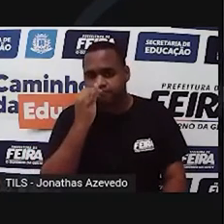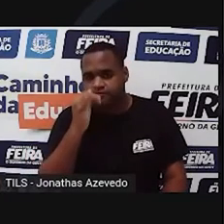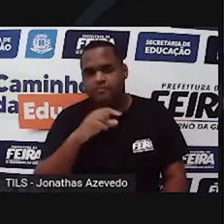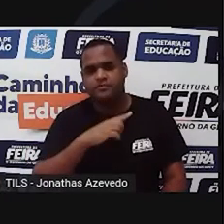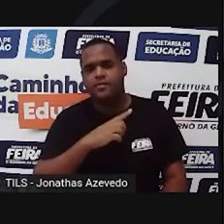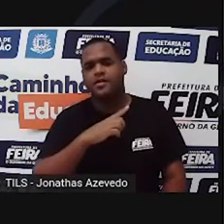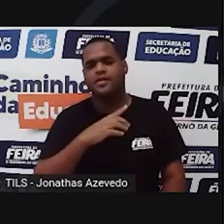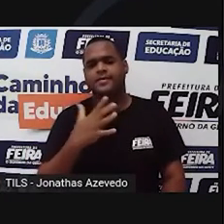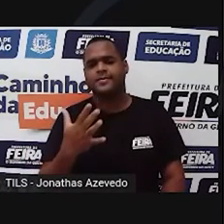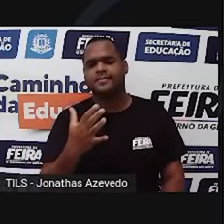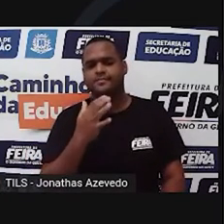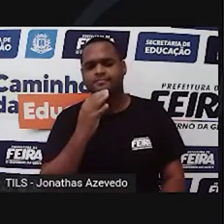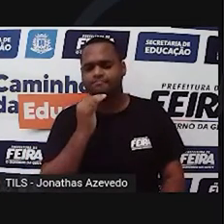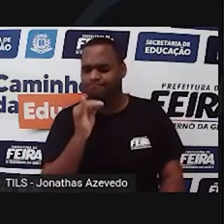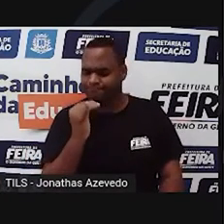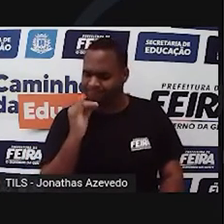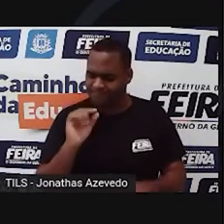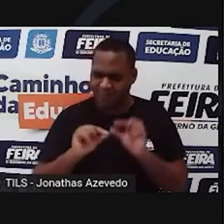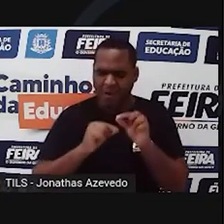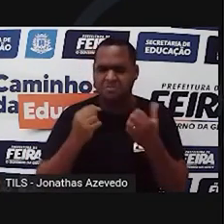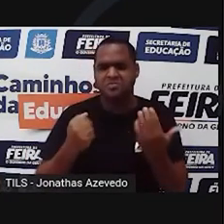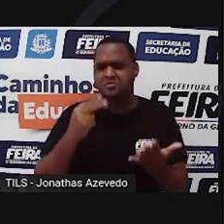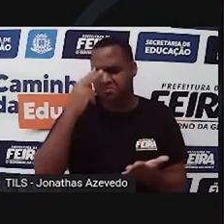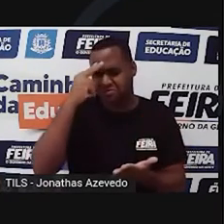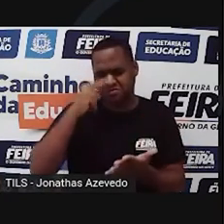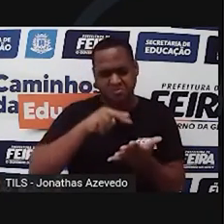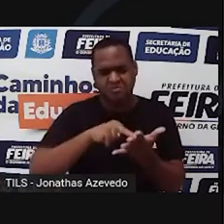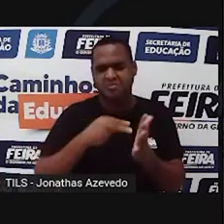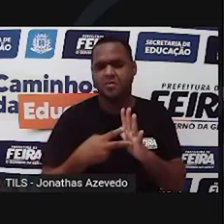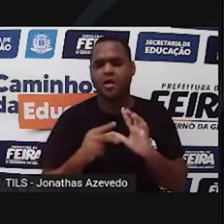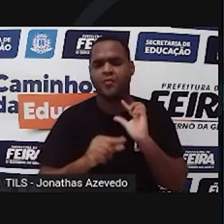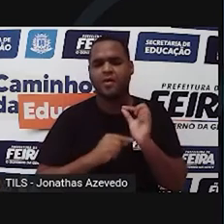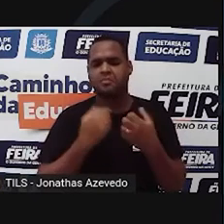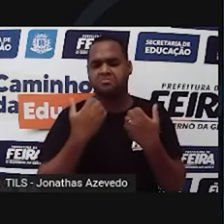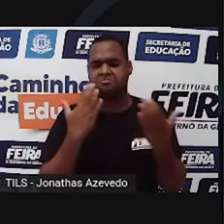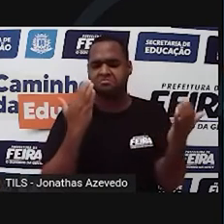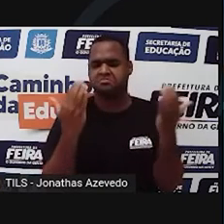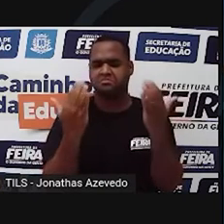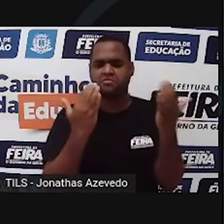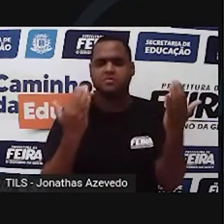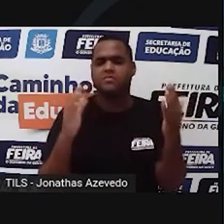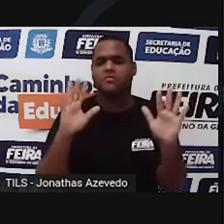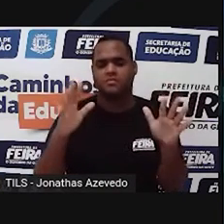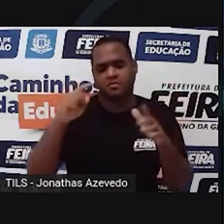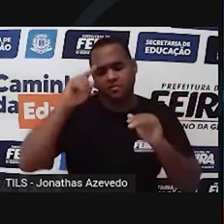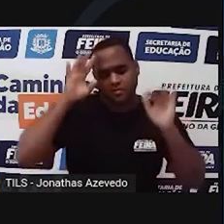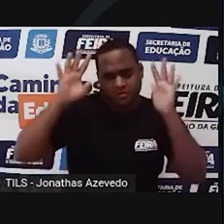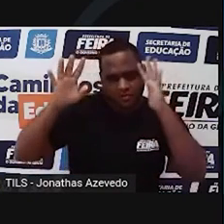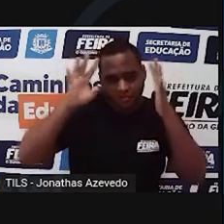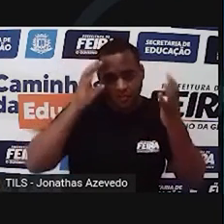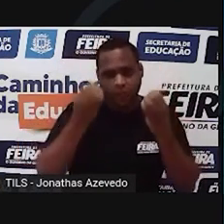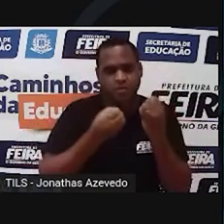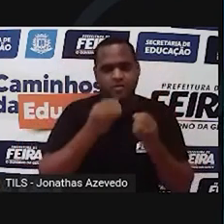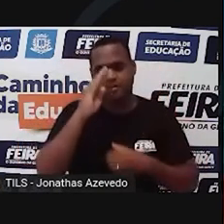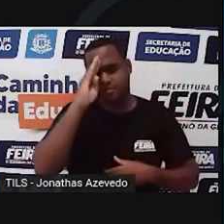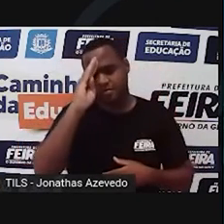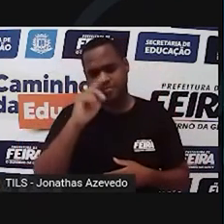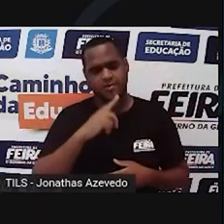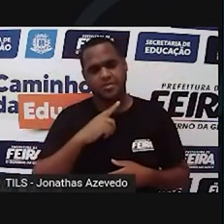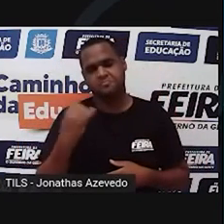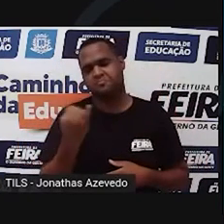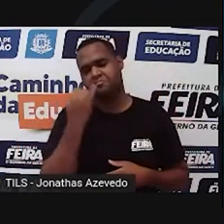Ah, Vitinho, isso não significa nada para mim, porque eu não sei, não tenho comparativos. Vamos pensar na principal, na mais